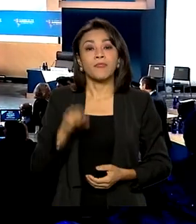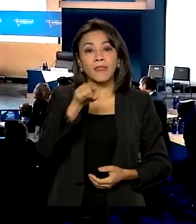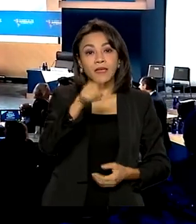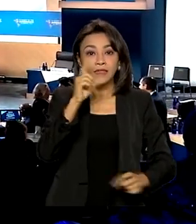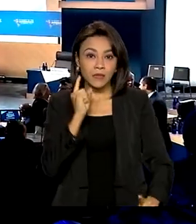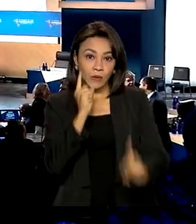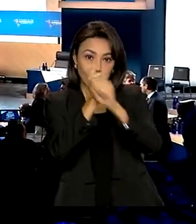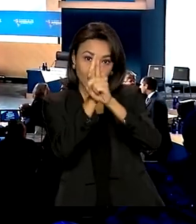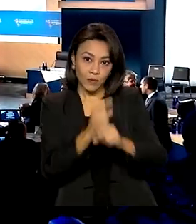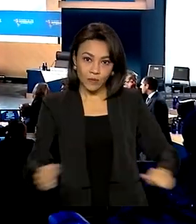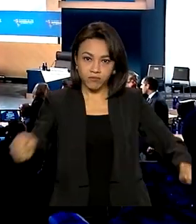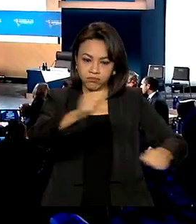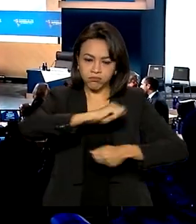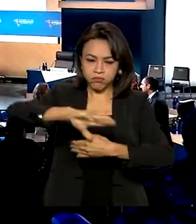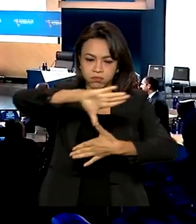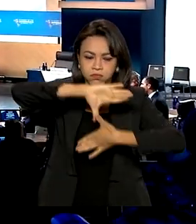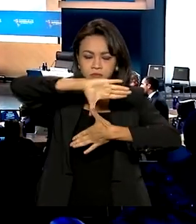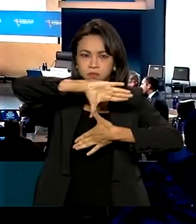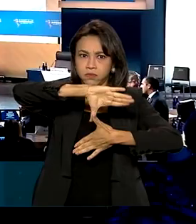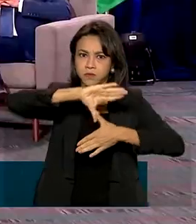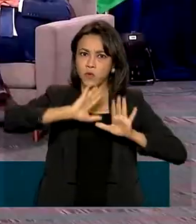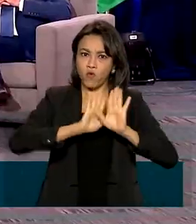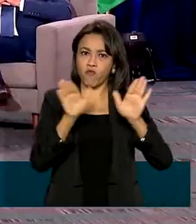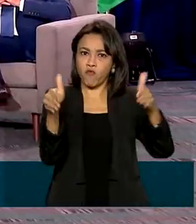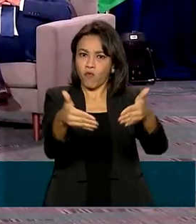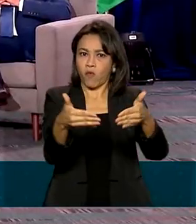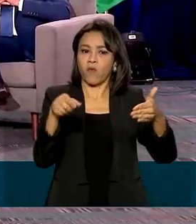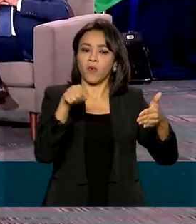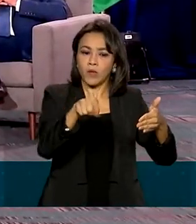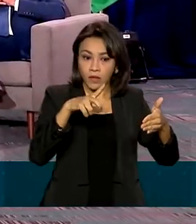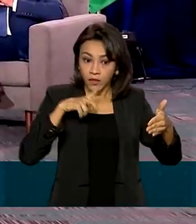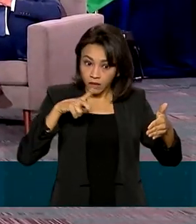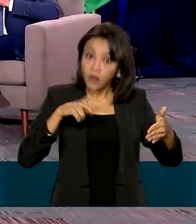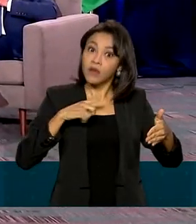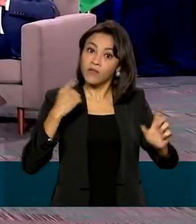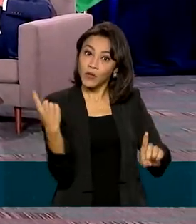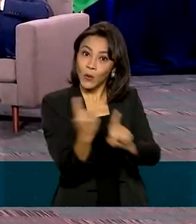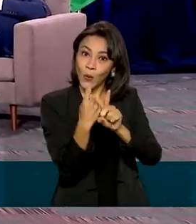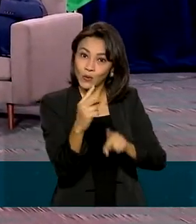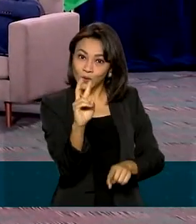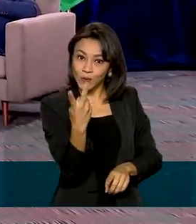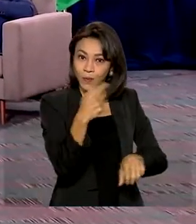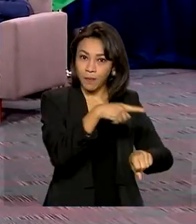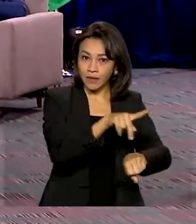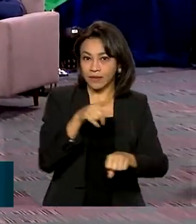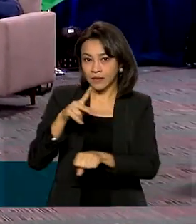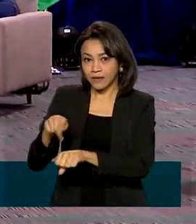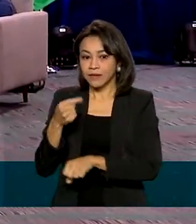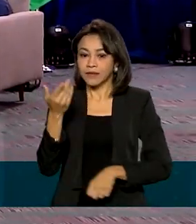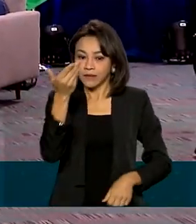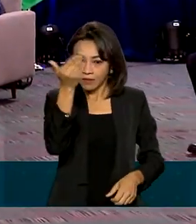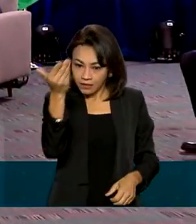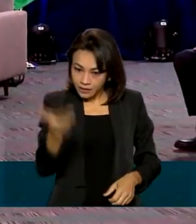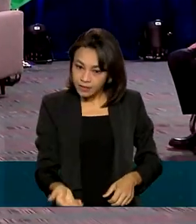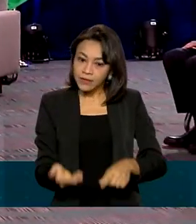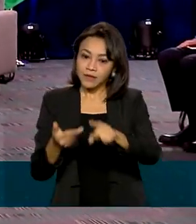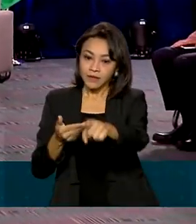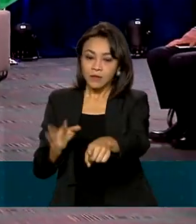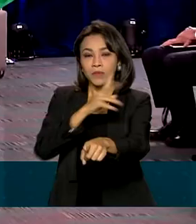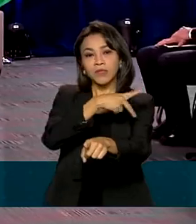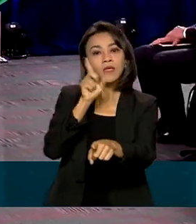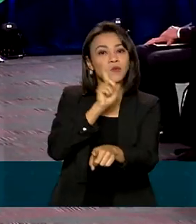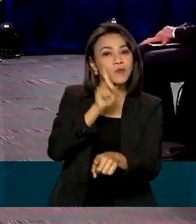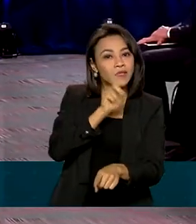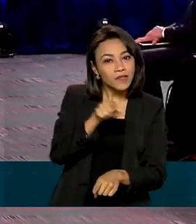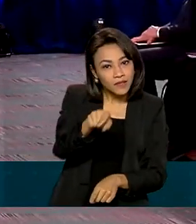Américas, o maior fórum internacional do continente, também houve espaço para encontros bilaterais. O presidente norte-americano, Joe Biden,